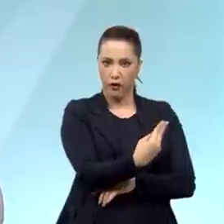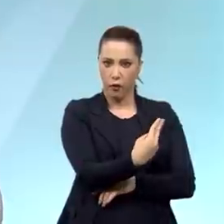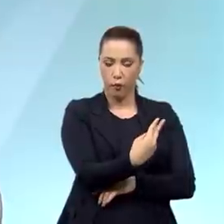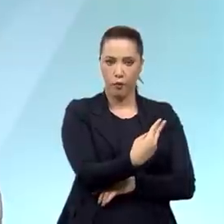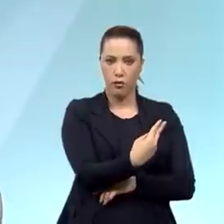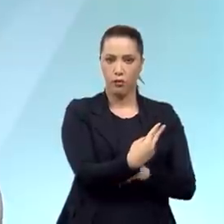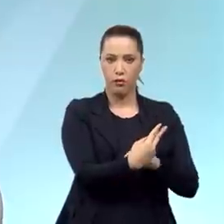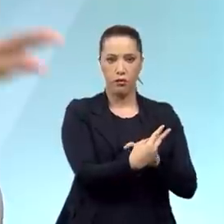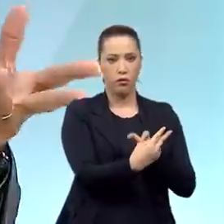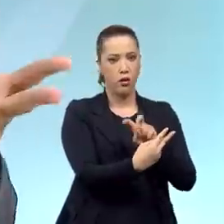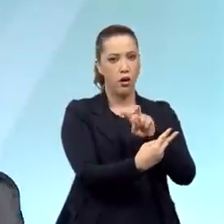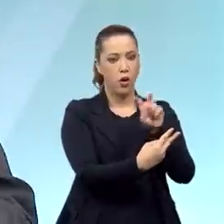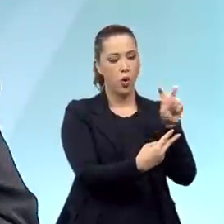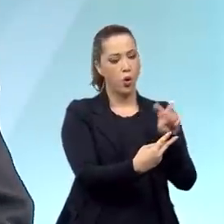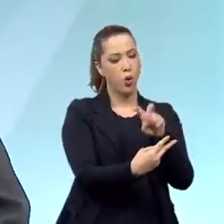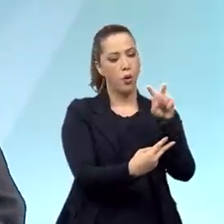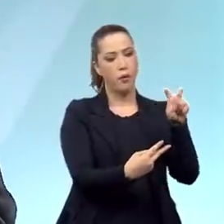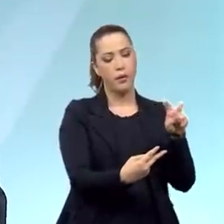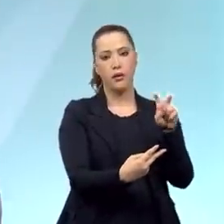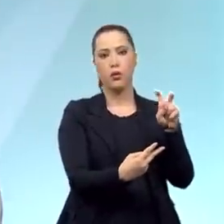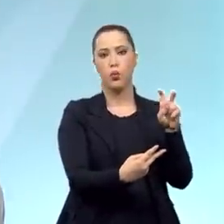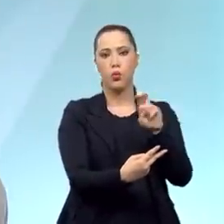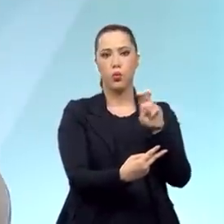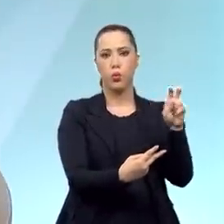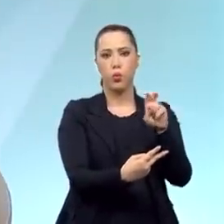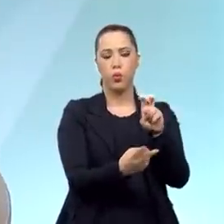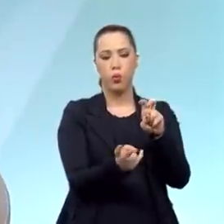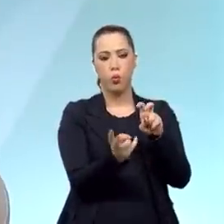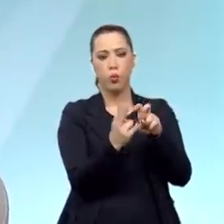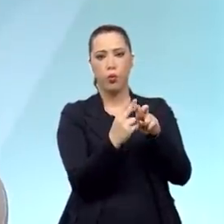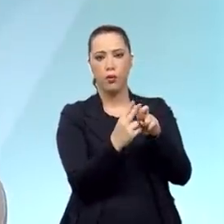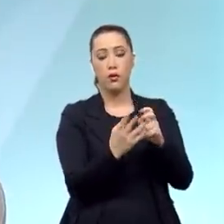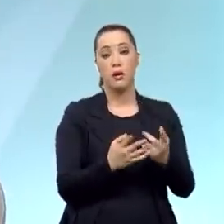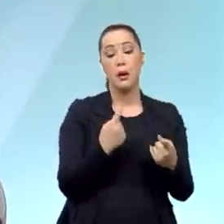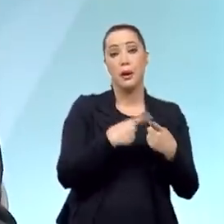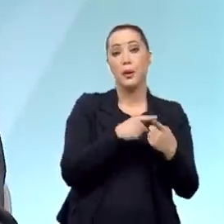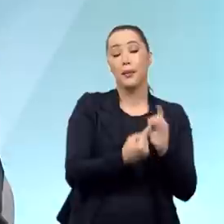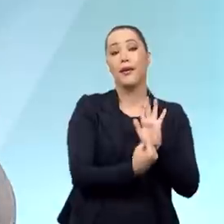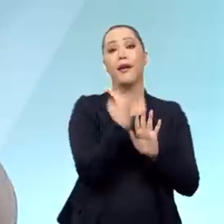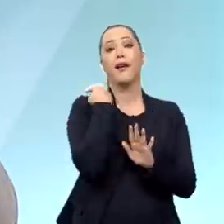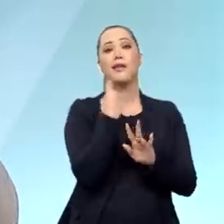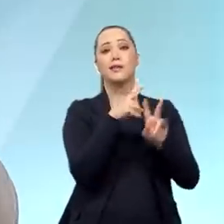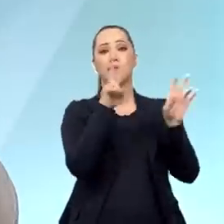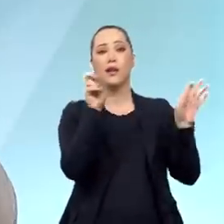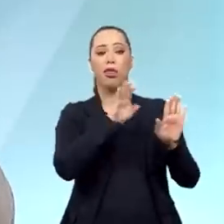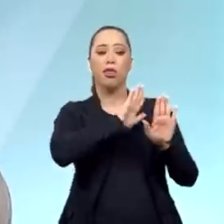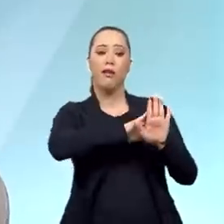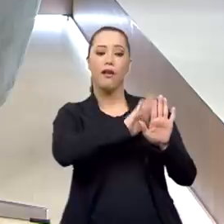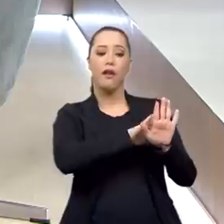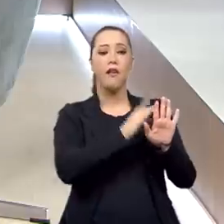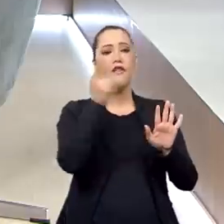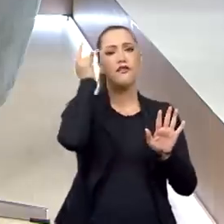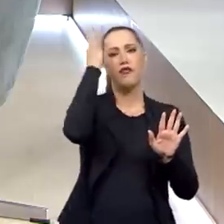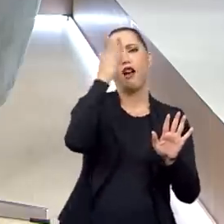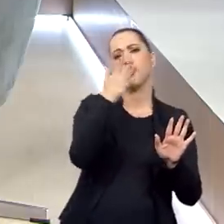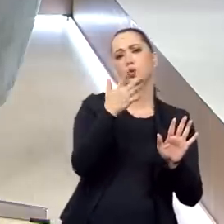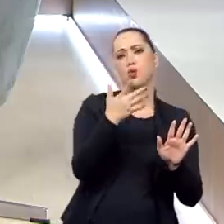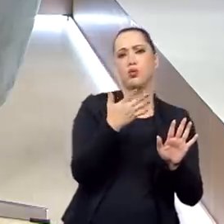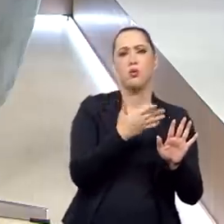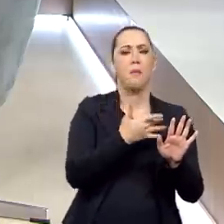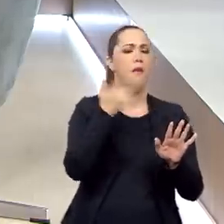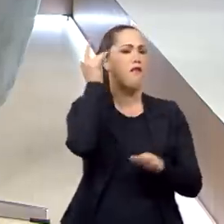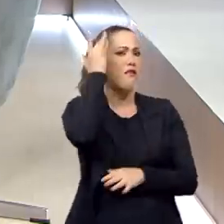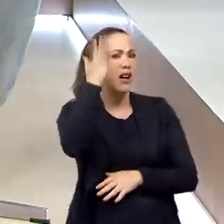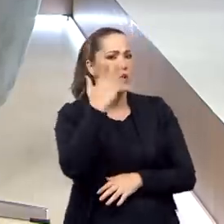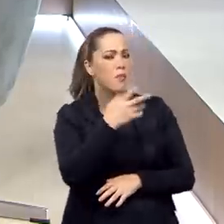do que se dizia na época, que era mais fácil uma cobra fumar do que o Brasil ir para a guerra, né? E isso eu